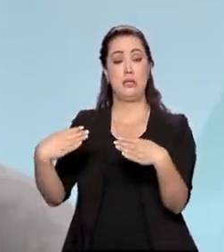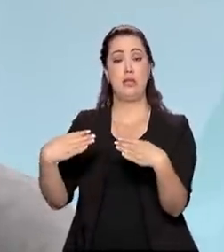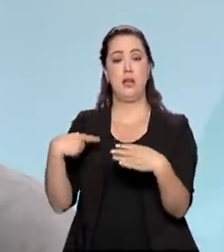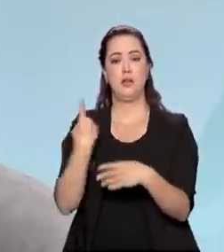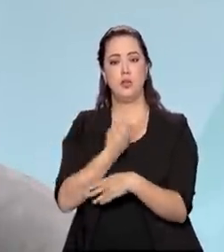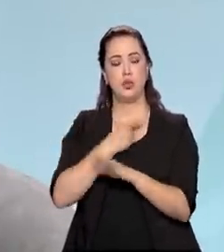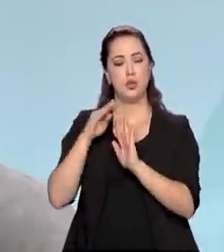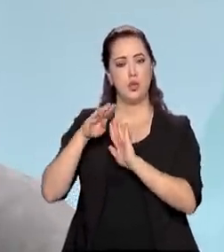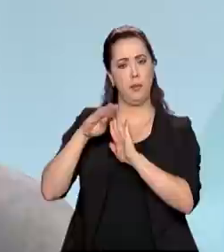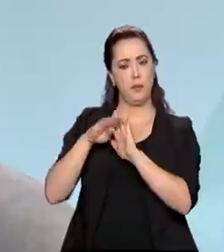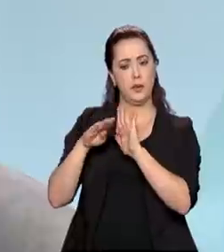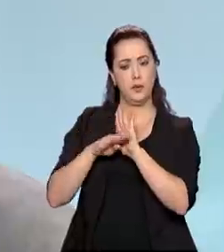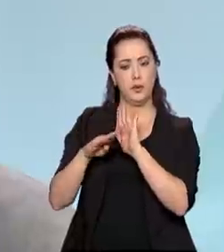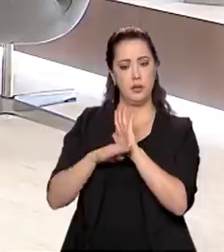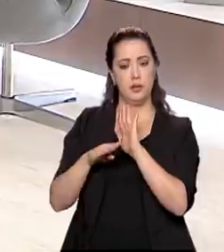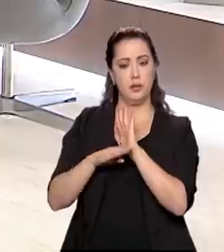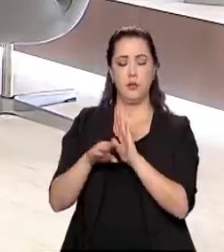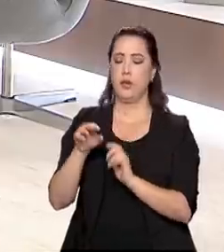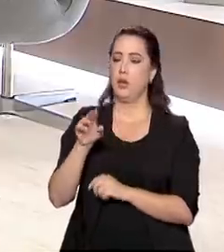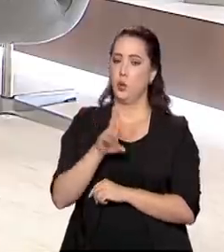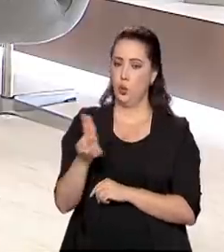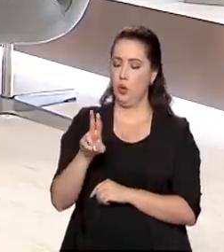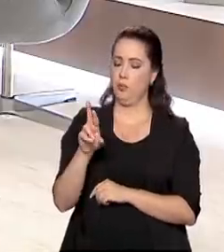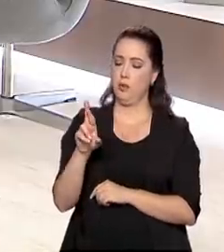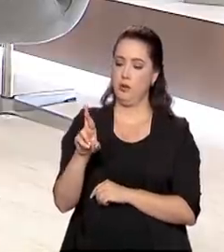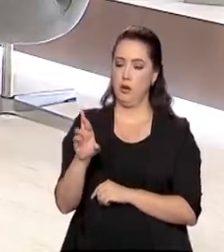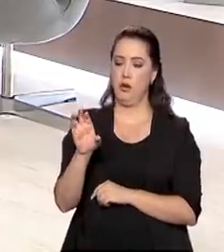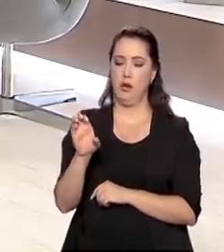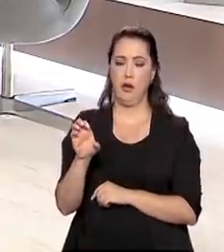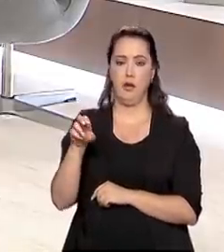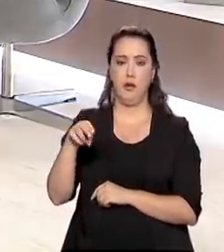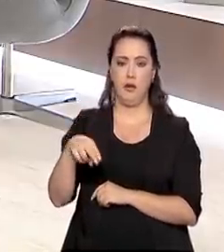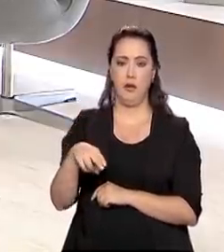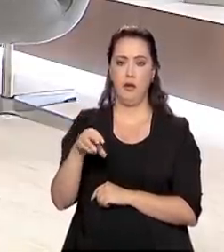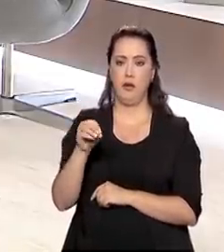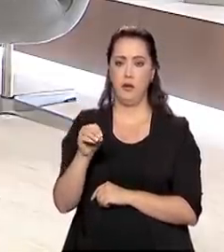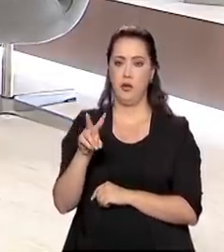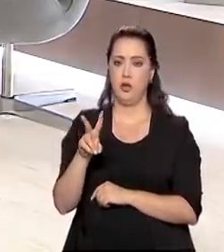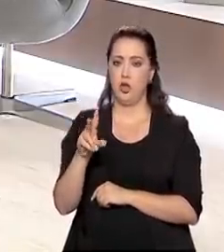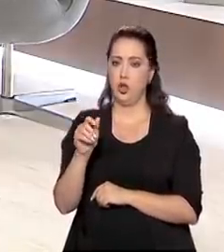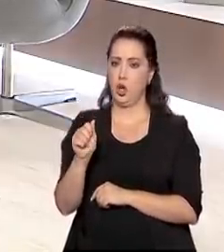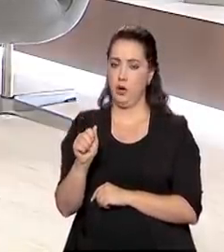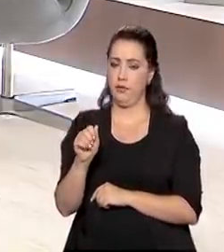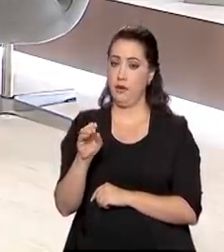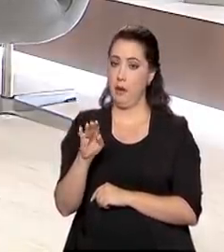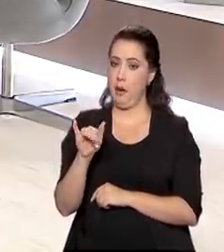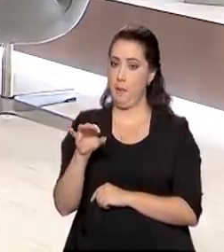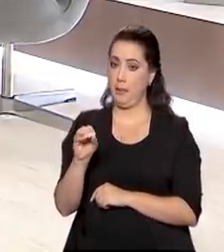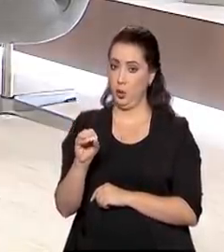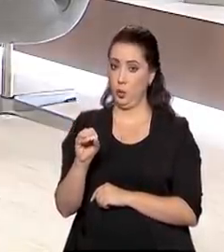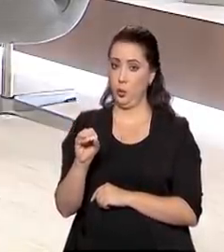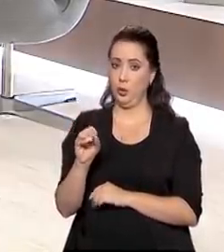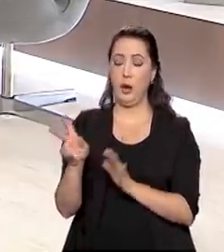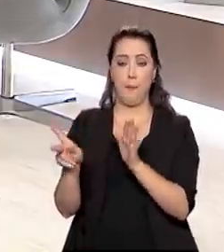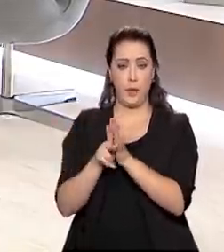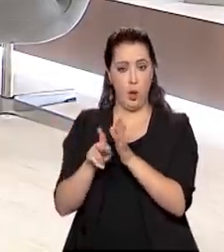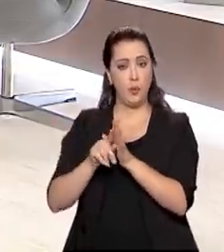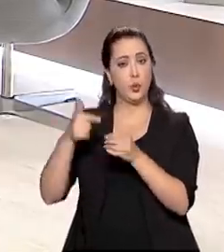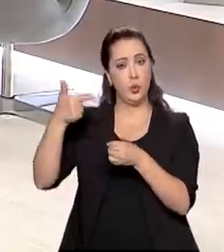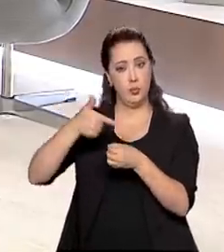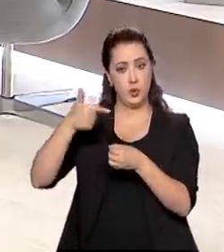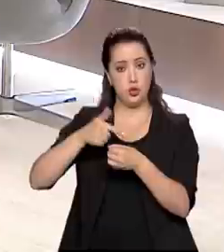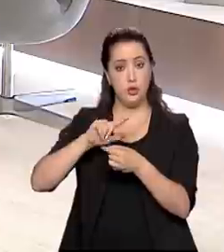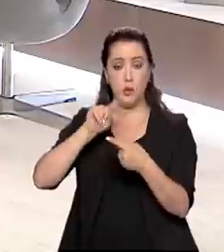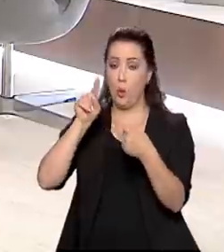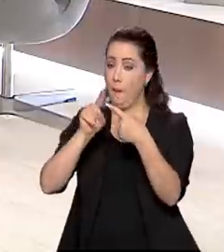temos programas, por exemplo, tem o RenovaBio, que é uma política nacional de biocombustíveis, que tem metas de redução,